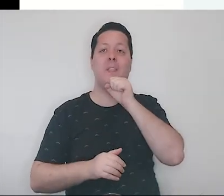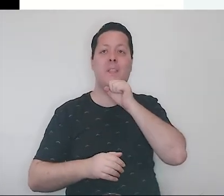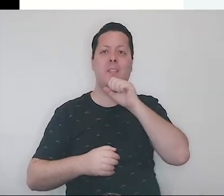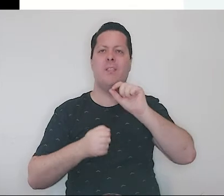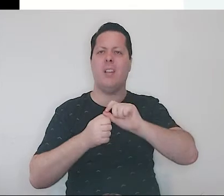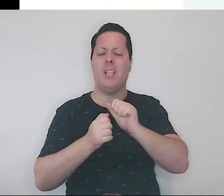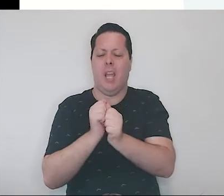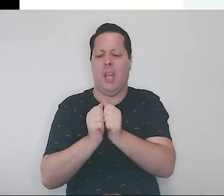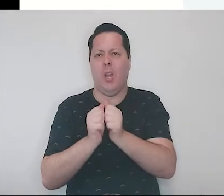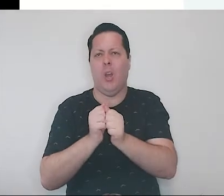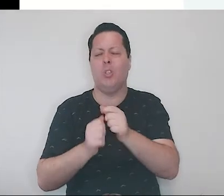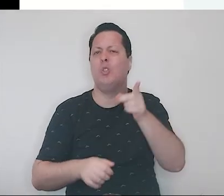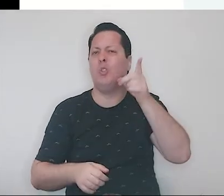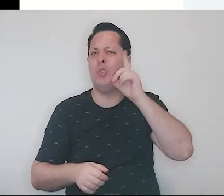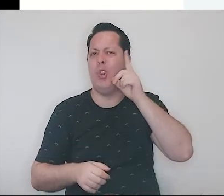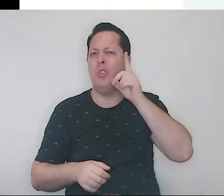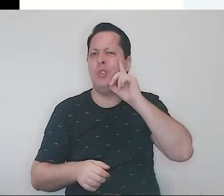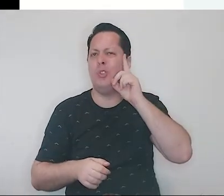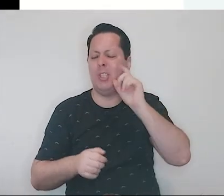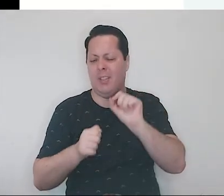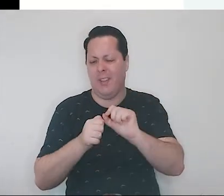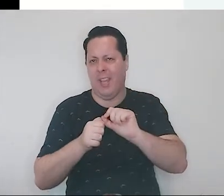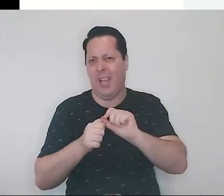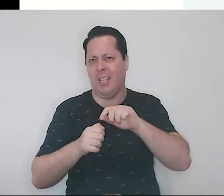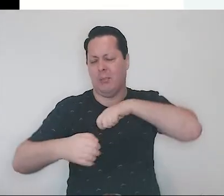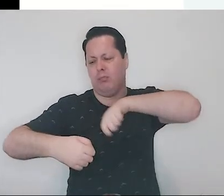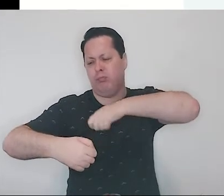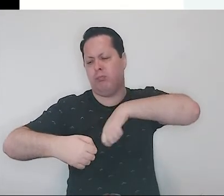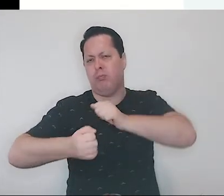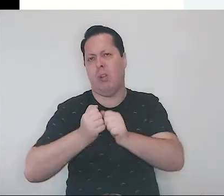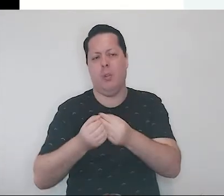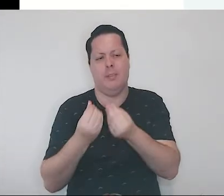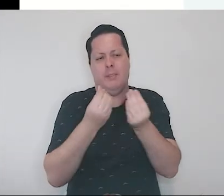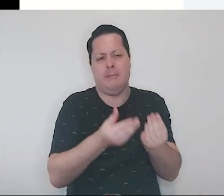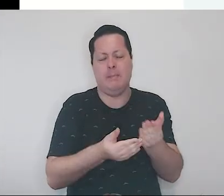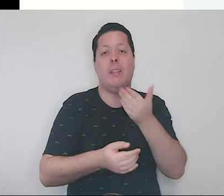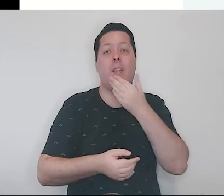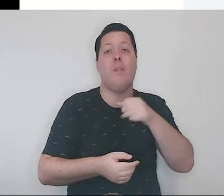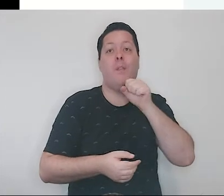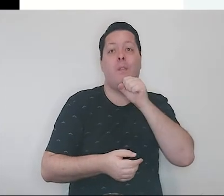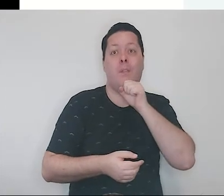E o velhinho comia todos os dias, no horário do almoço, depois de cortar muitas lenhas.